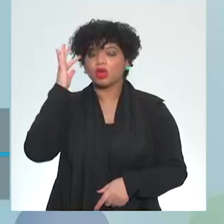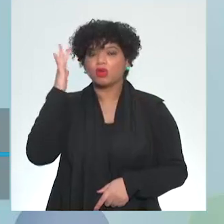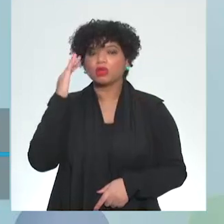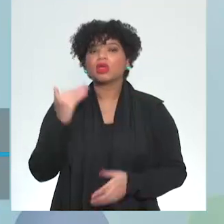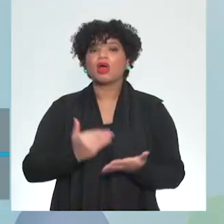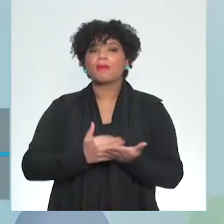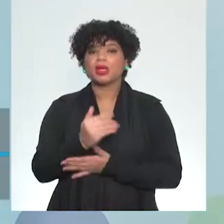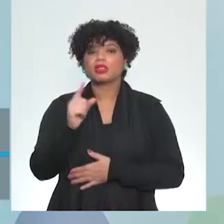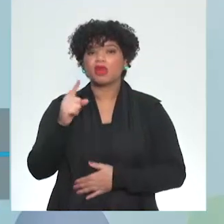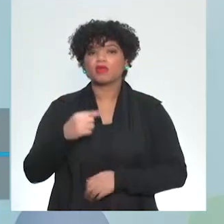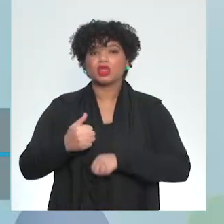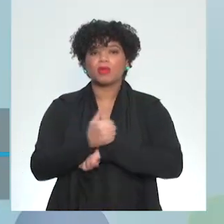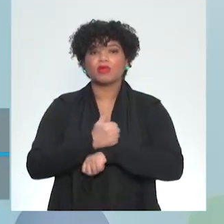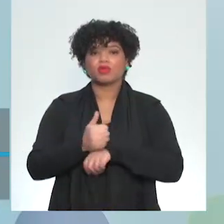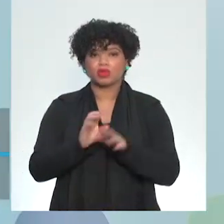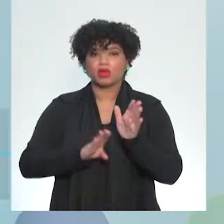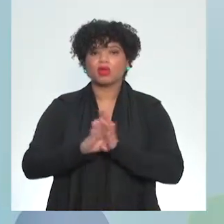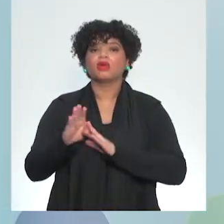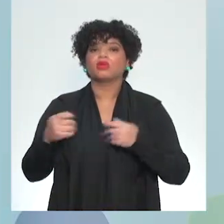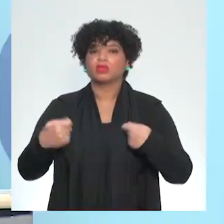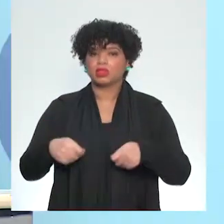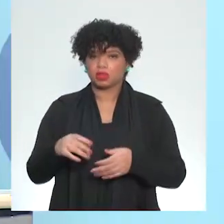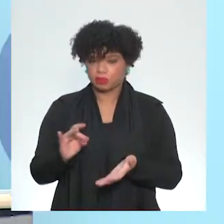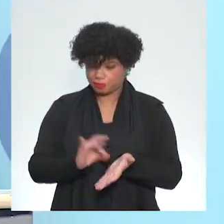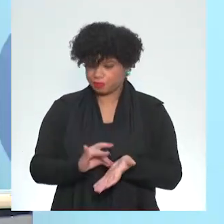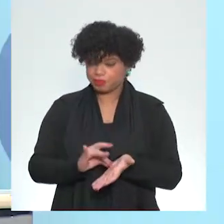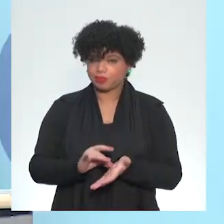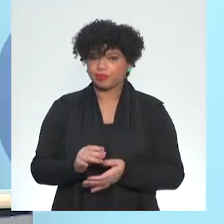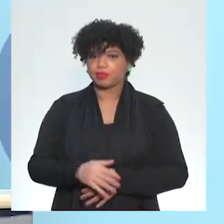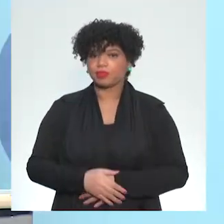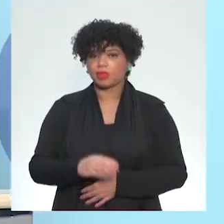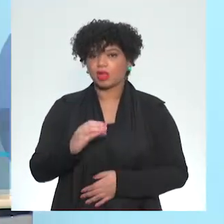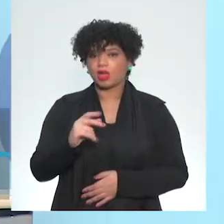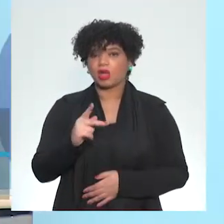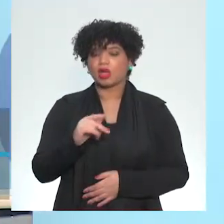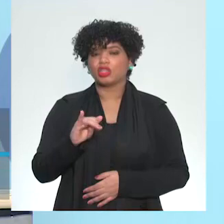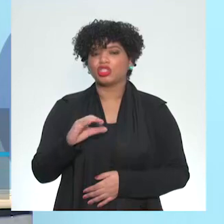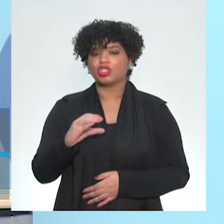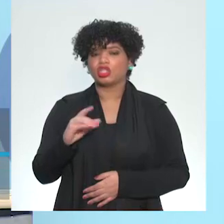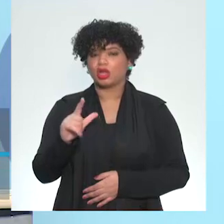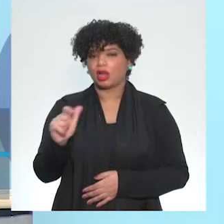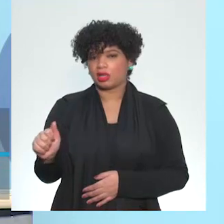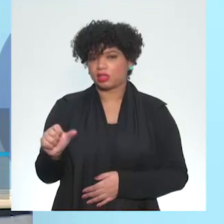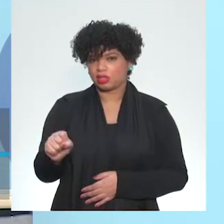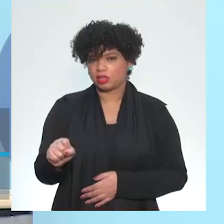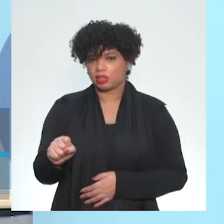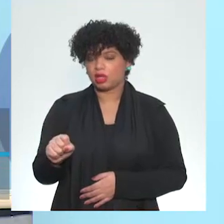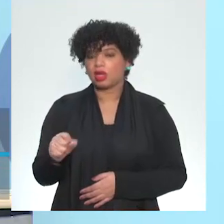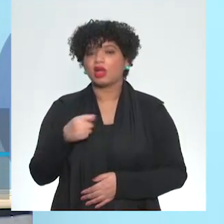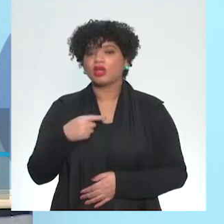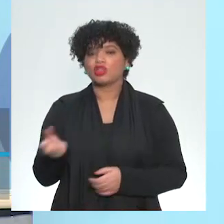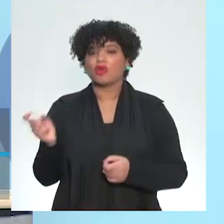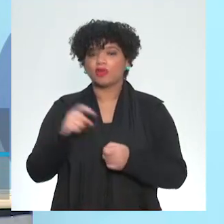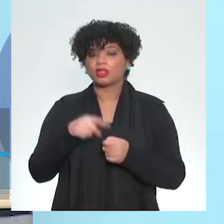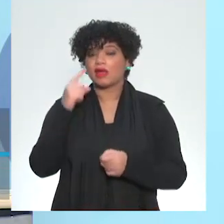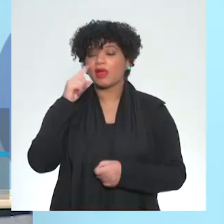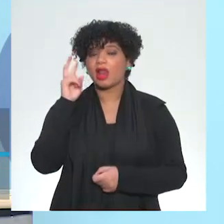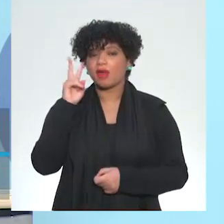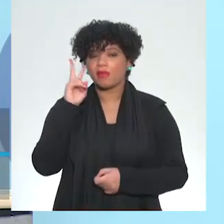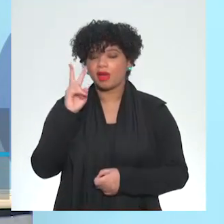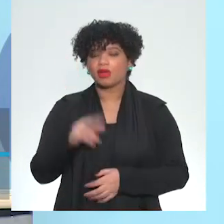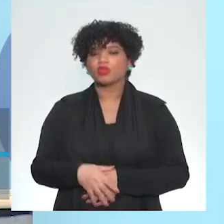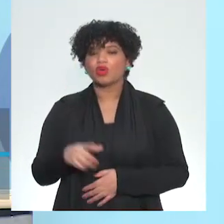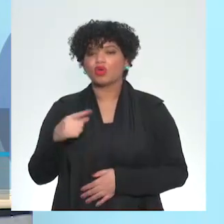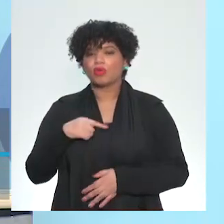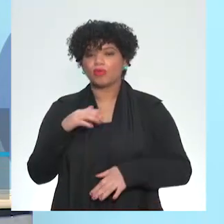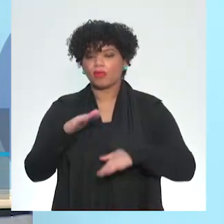aí na sua carreira profissional. Exatamente. Então, xíclas e programadores. Então, a primeira coisa que a gente vai voltar é lembrando ali